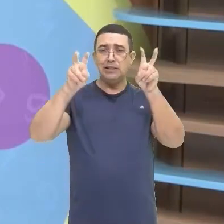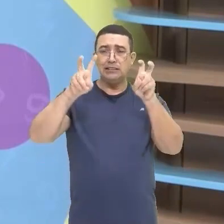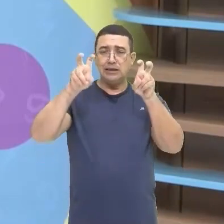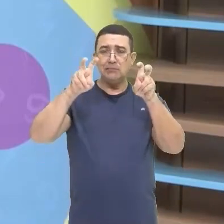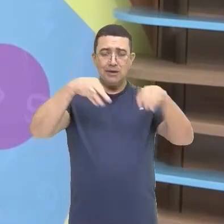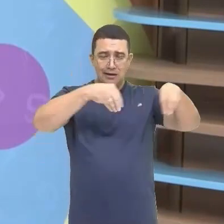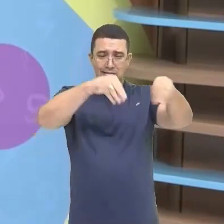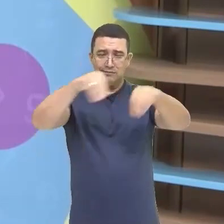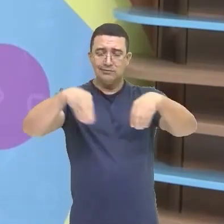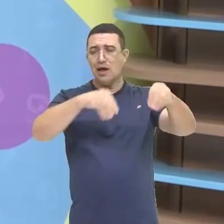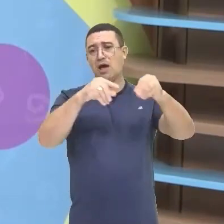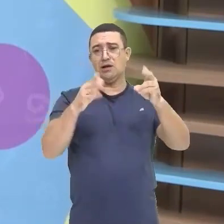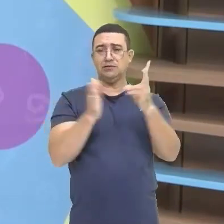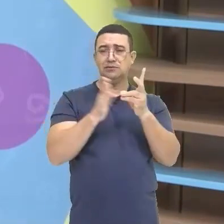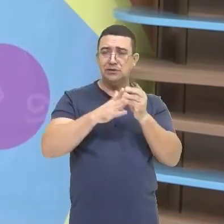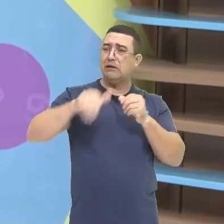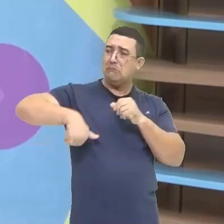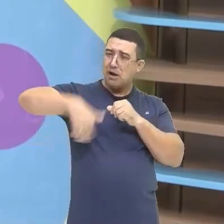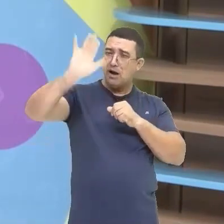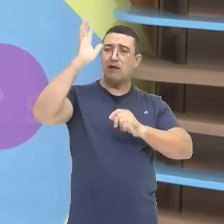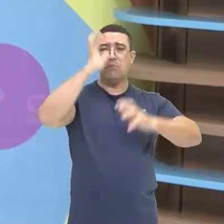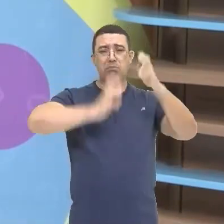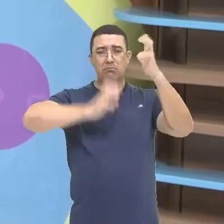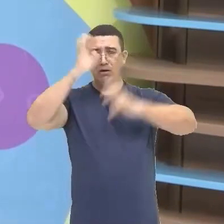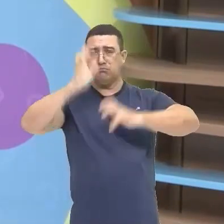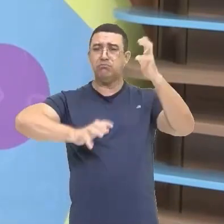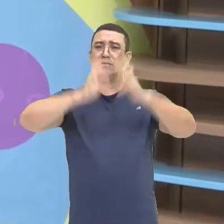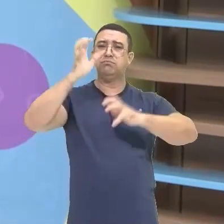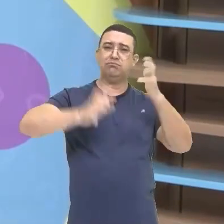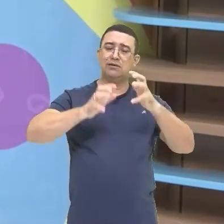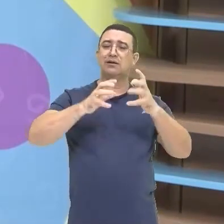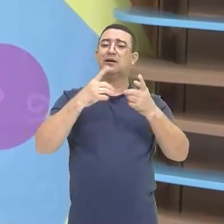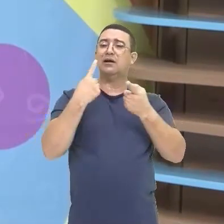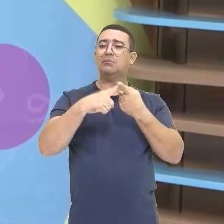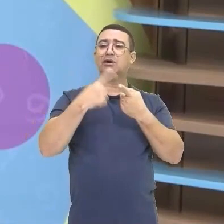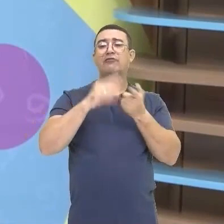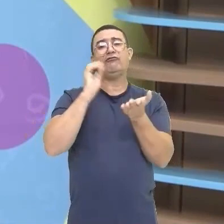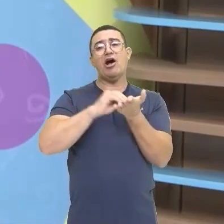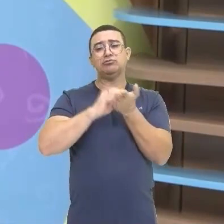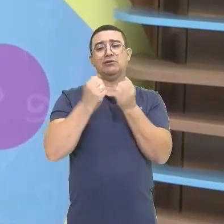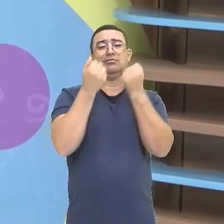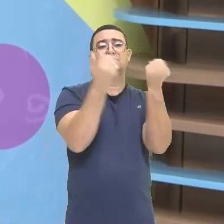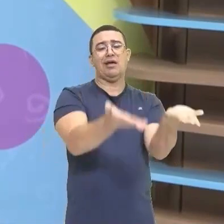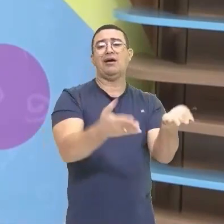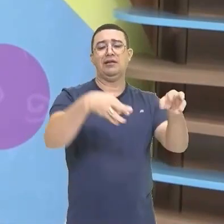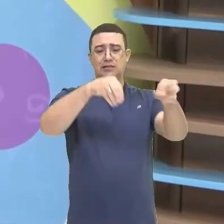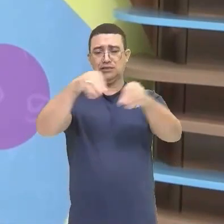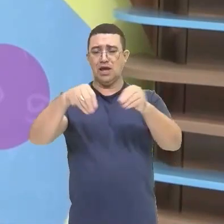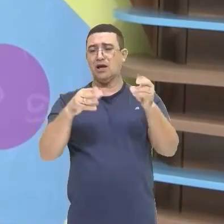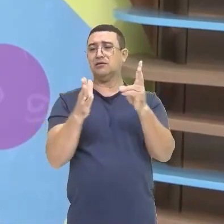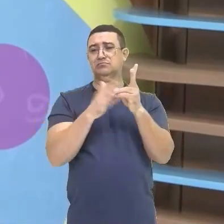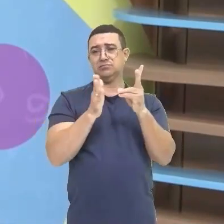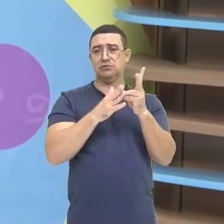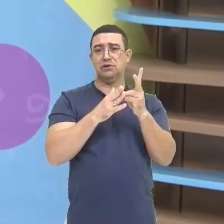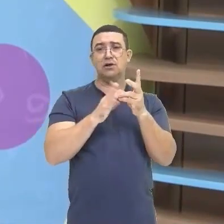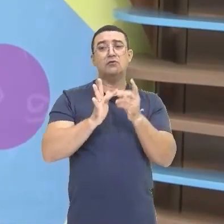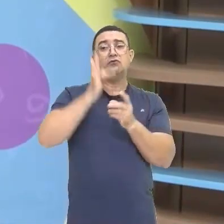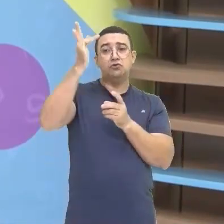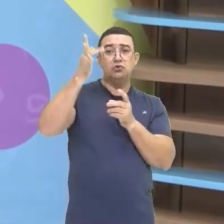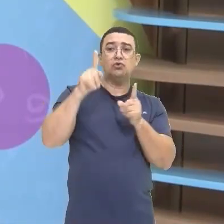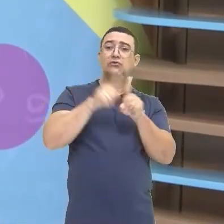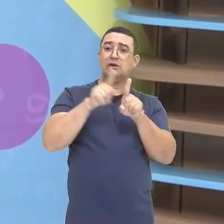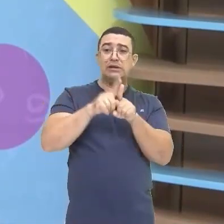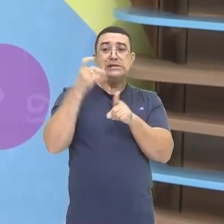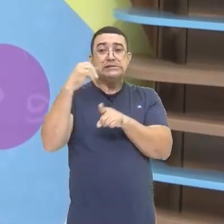terras Mais conflitos Também aí Relacionados A posses de terra Que podem surgir Futuramente Que de fato